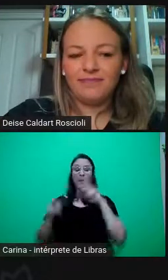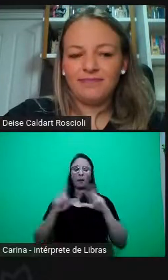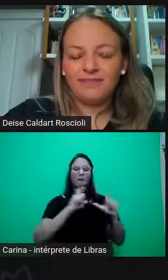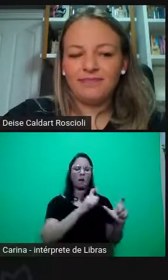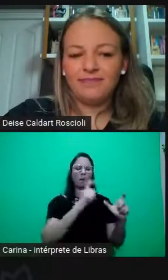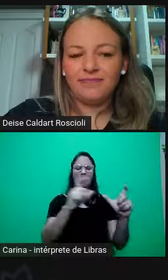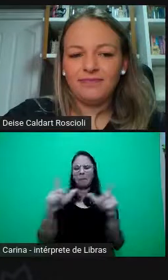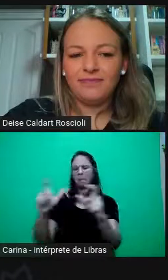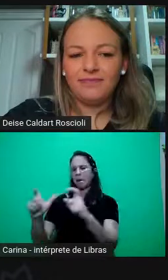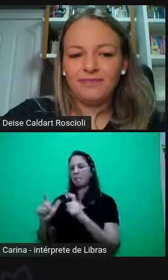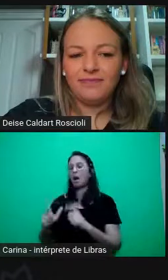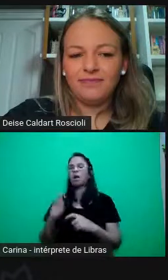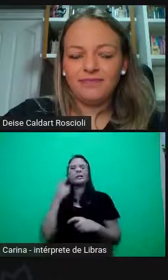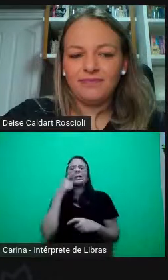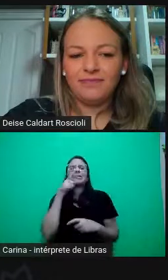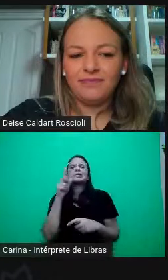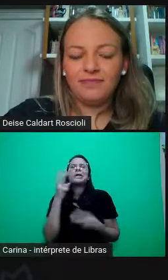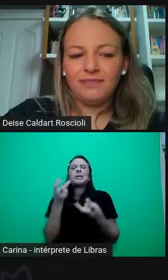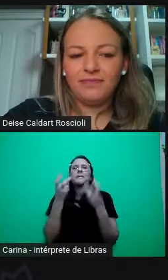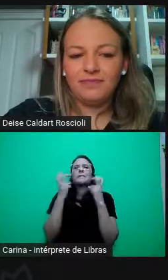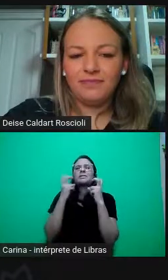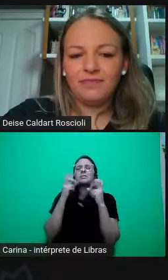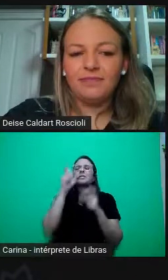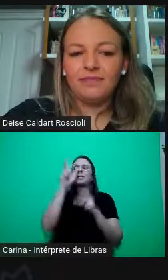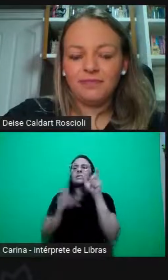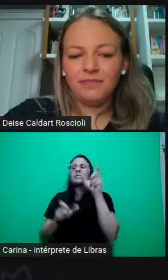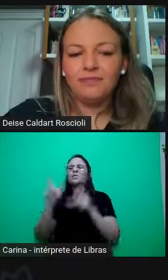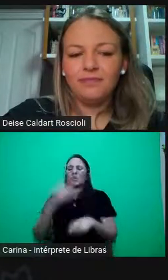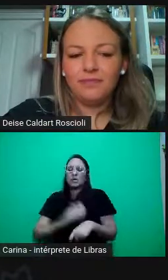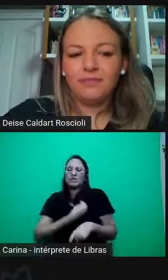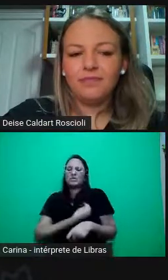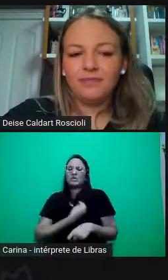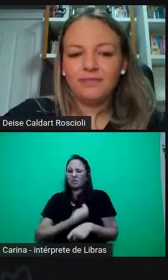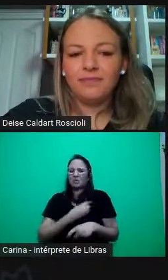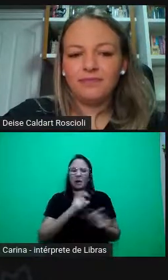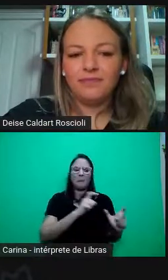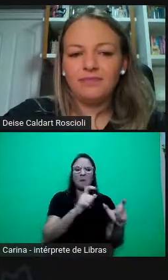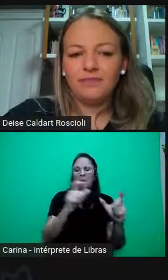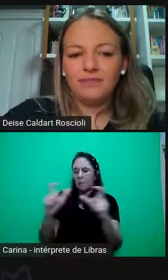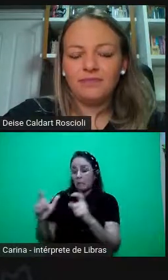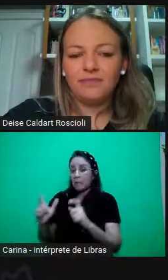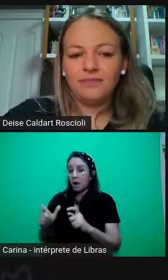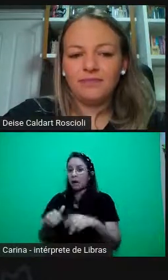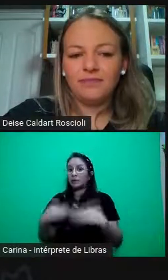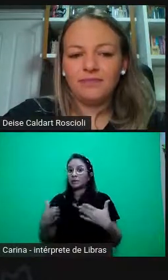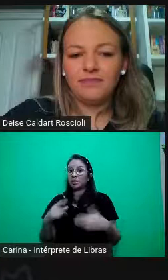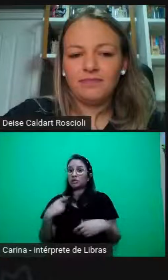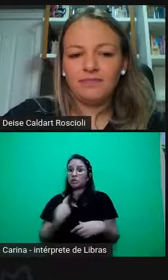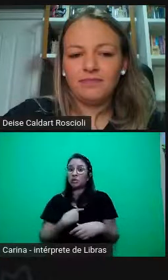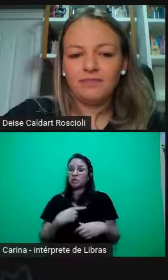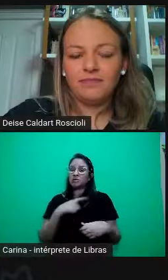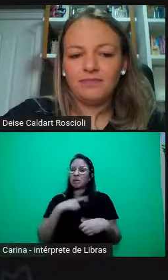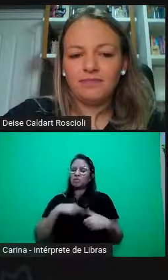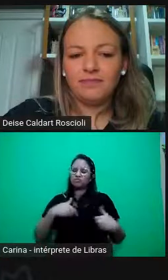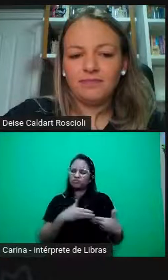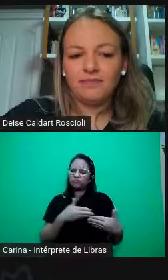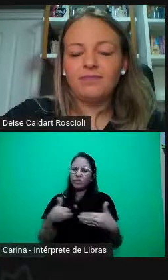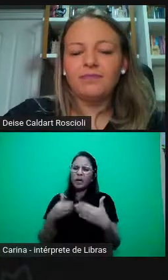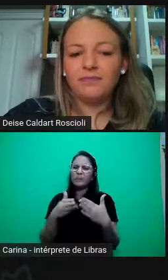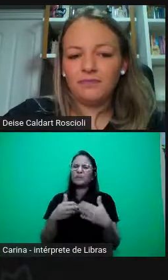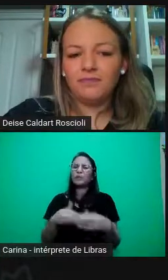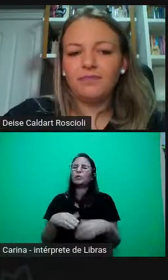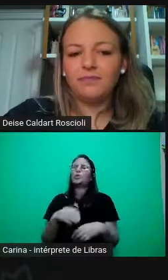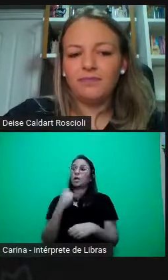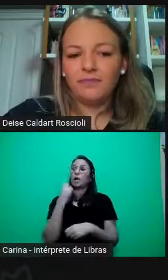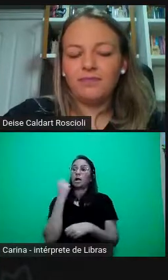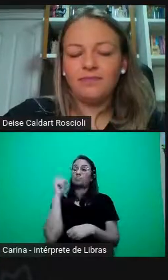literalmente, ver as pessoas lá. Então, a gente ainda tem um caminho muito grande para trilhar, porque a gente precisa que essas pessoas estejam e que